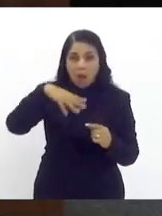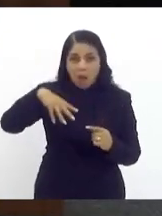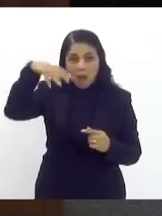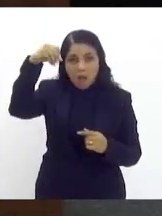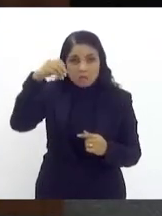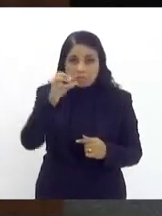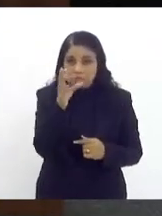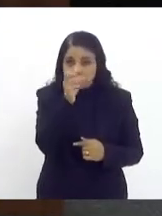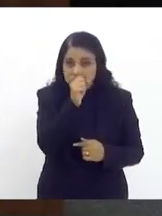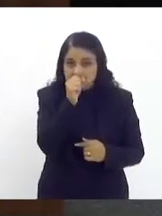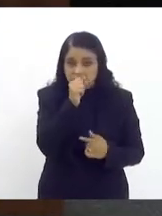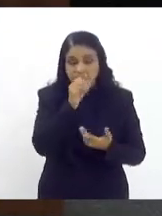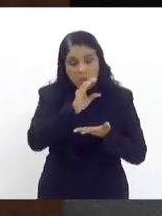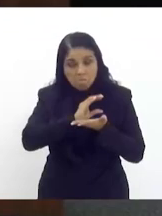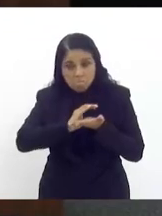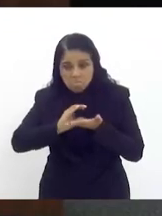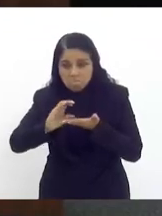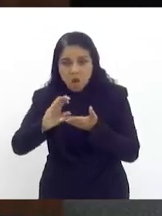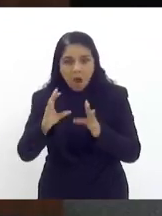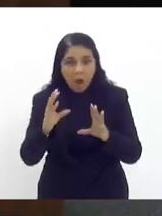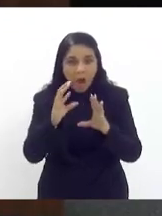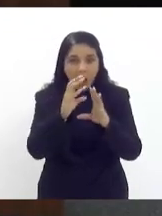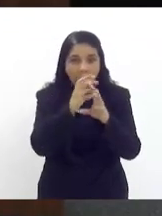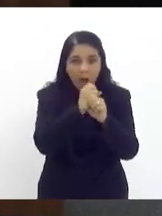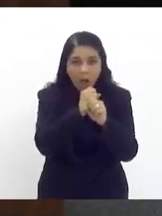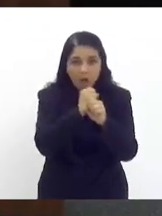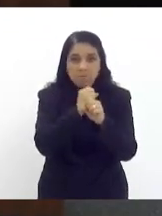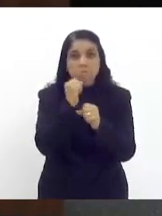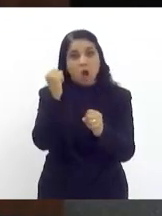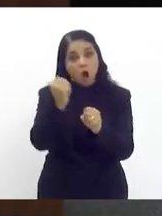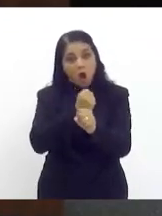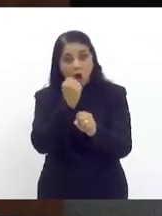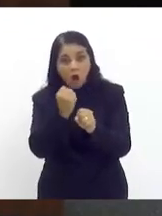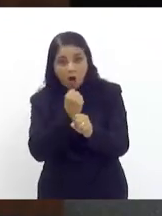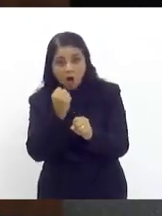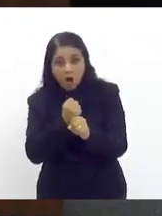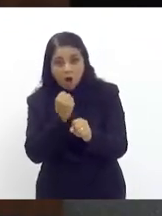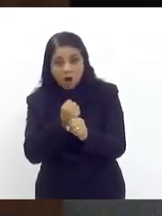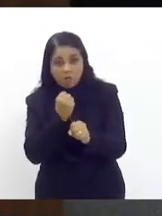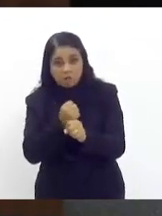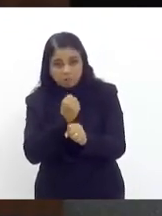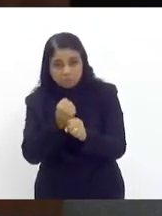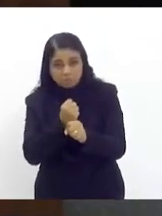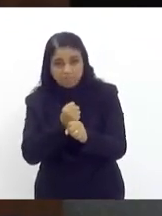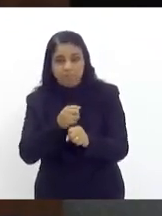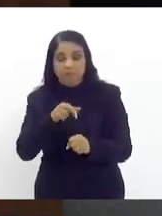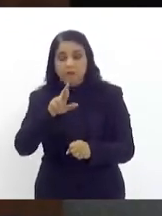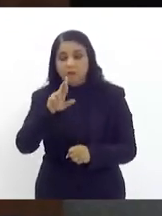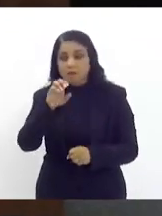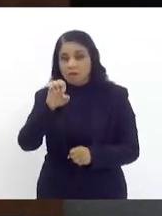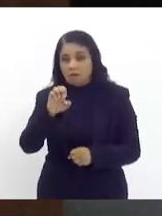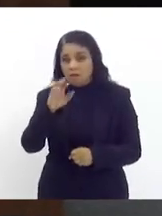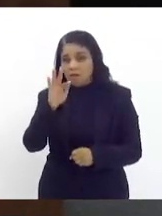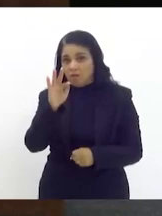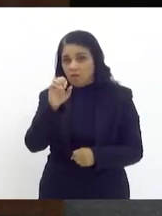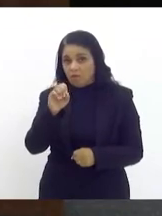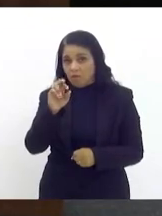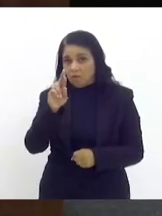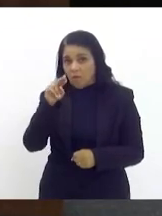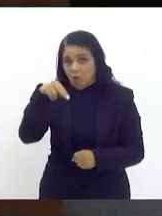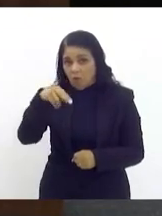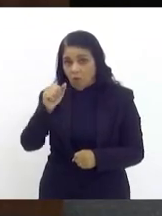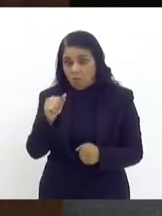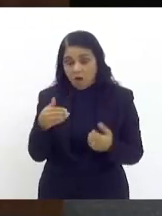dotação orçamentária prevista para conduzir as reformas do teatro. E hoje, um teatro que